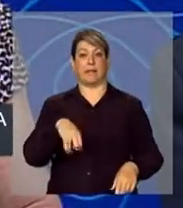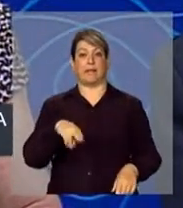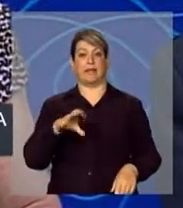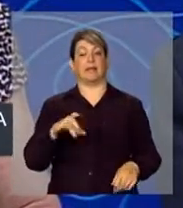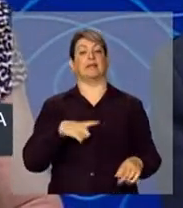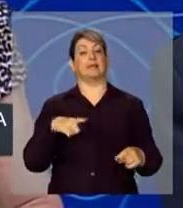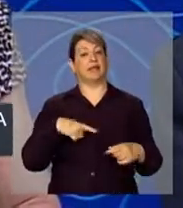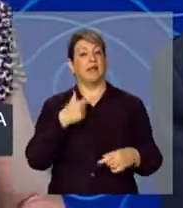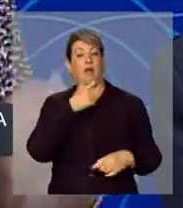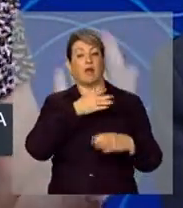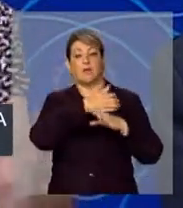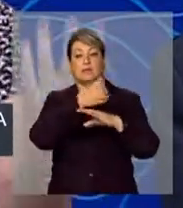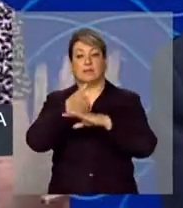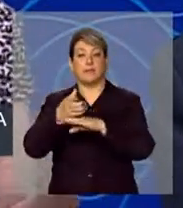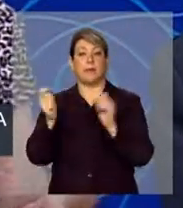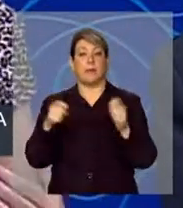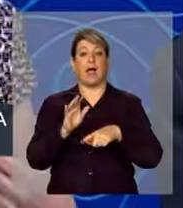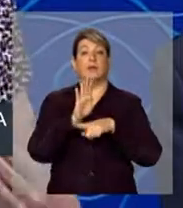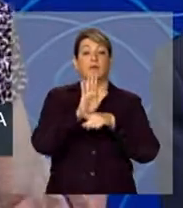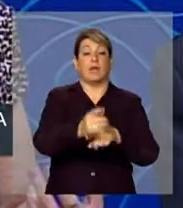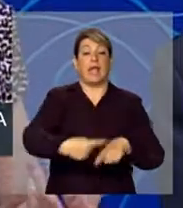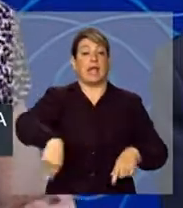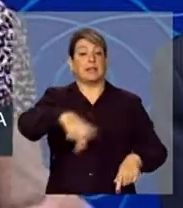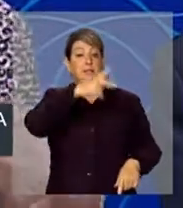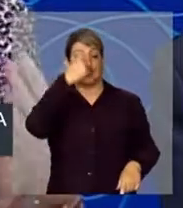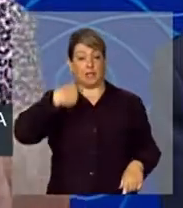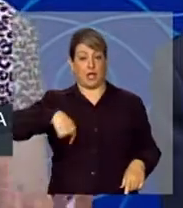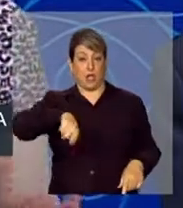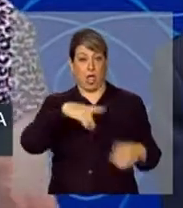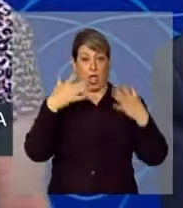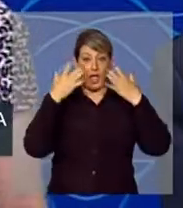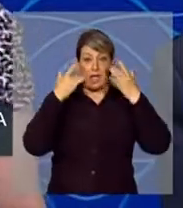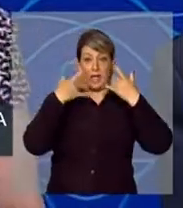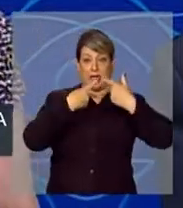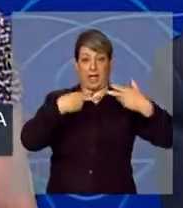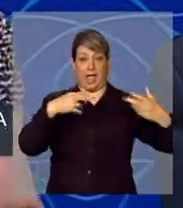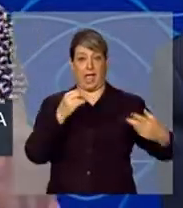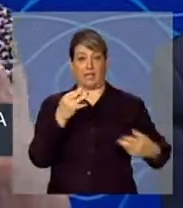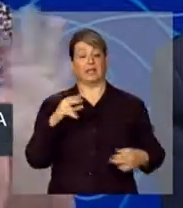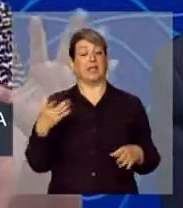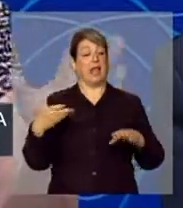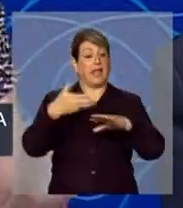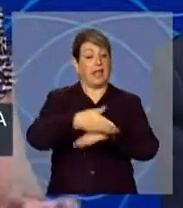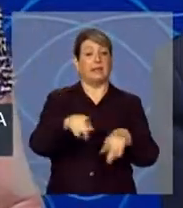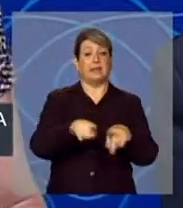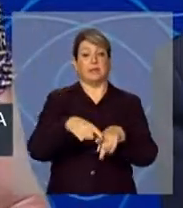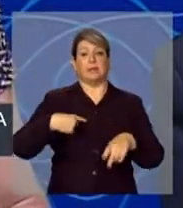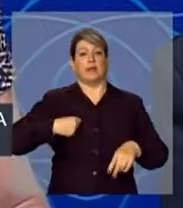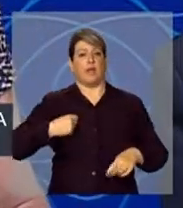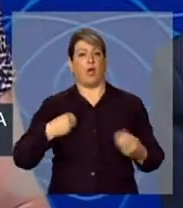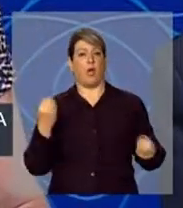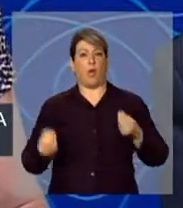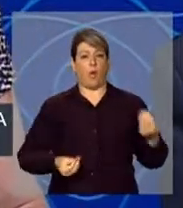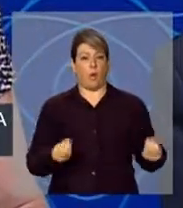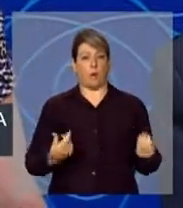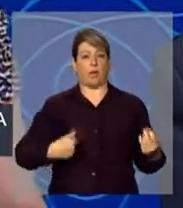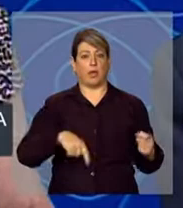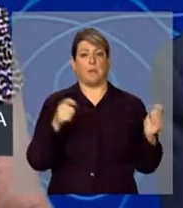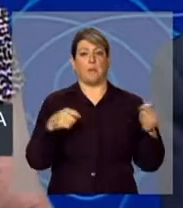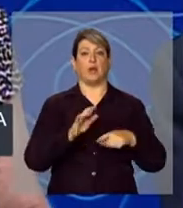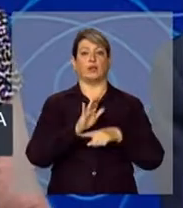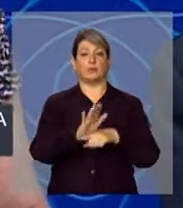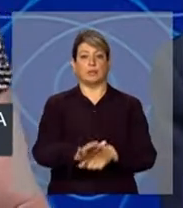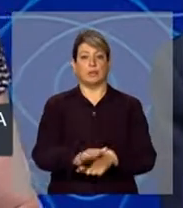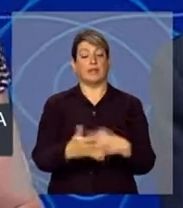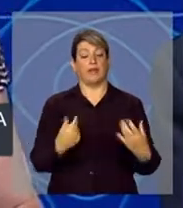pode ajudar a que essas pessoas, os nossos artistas, entrem também como voluntários em diferentes situações que nós podemos colaborar.